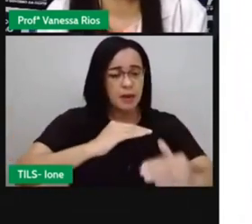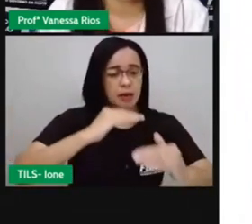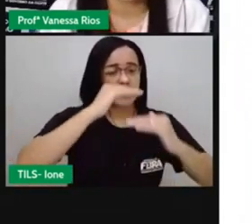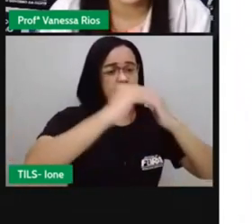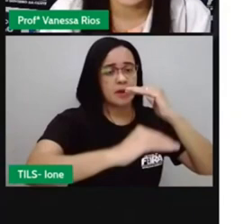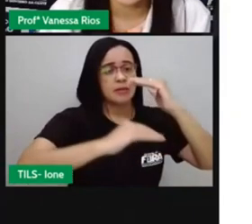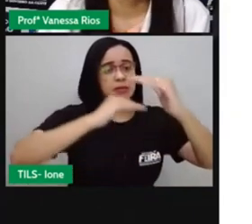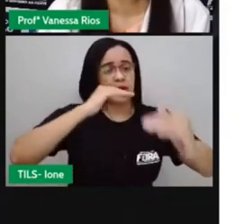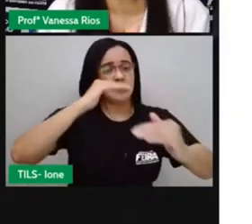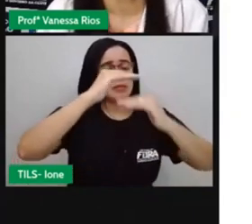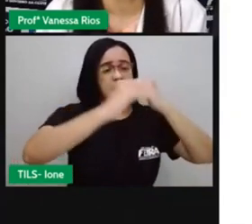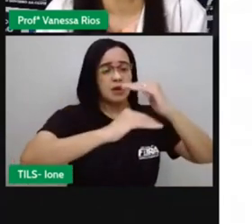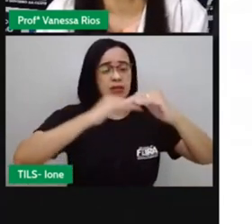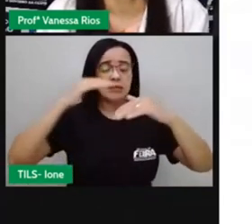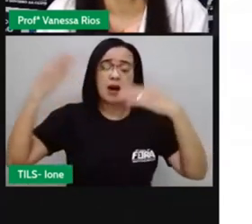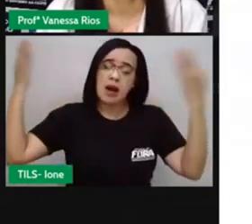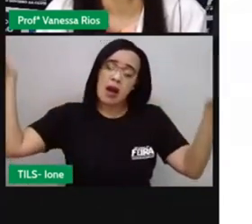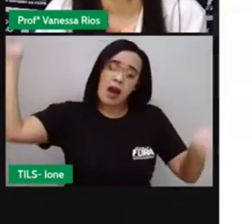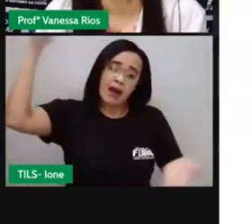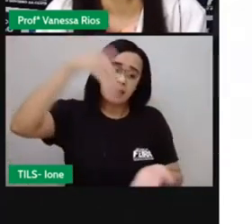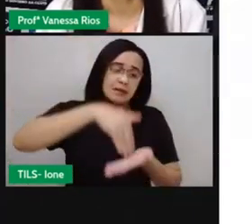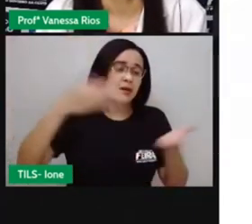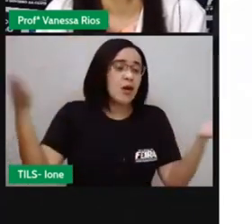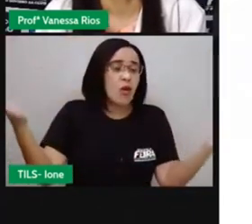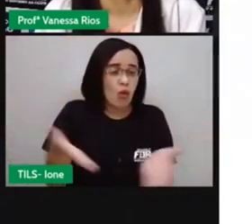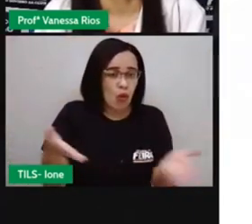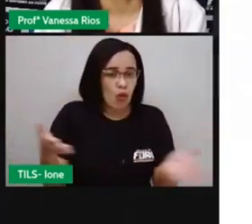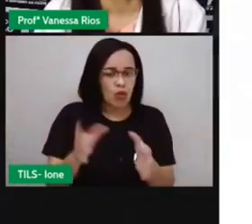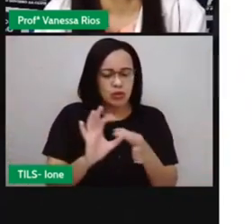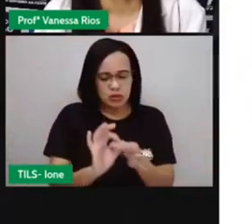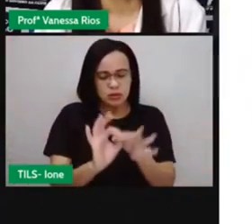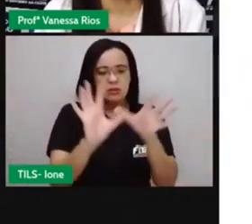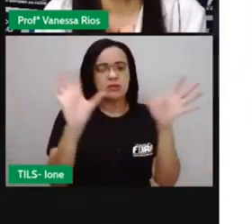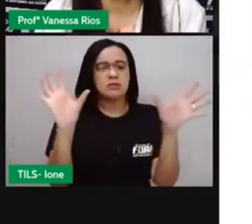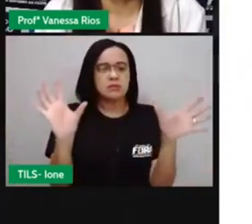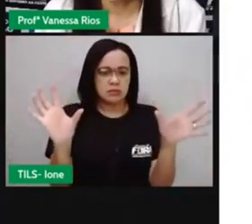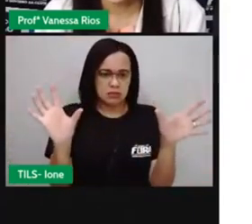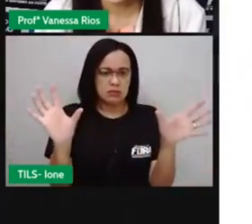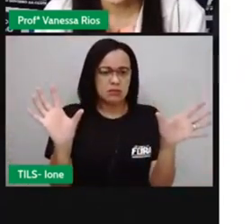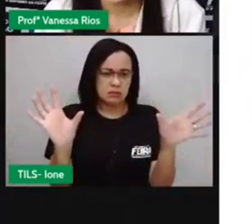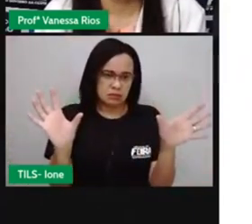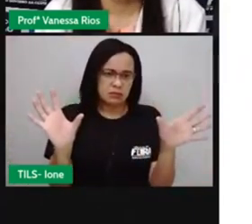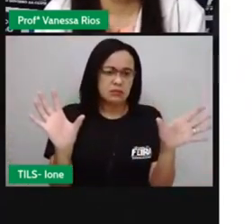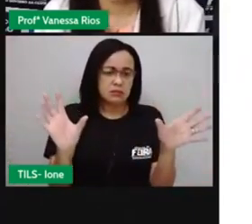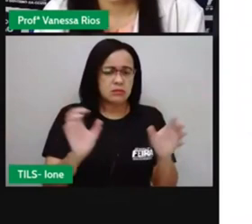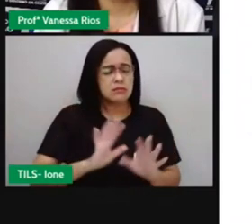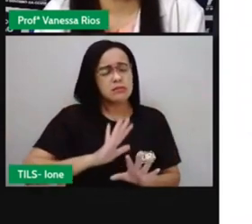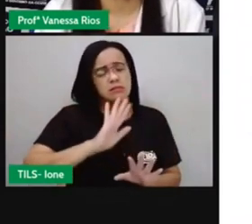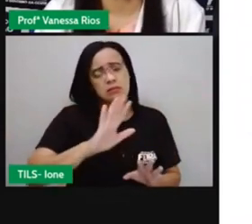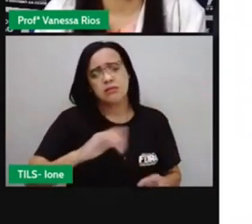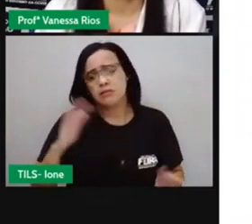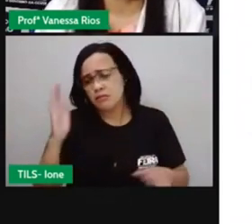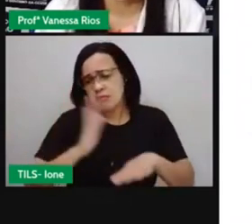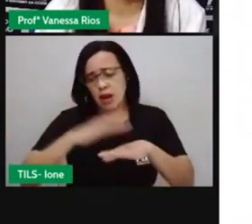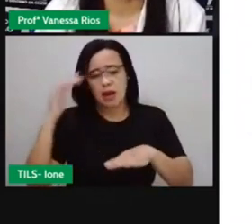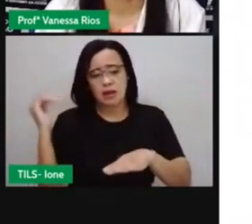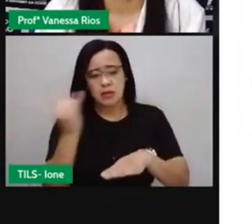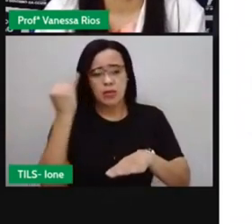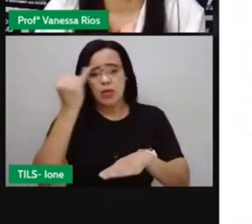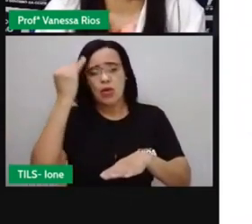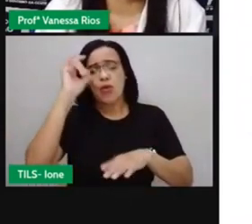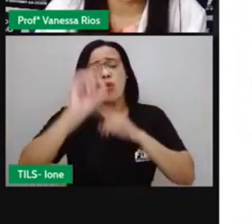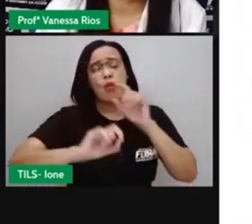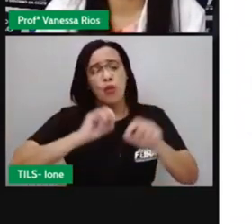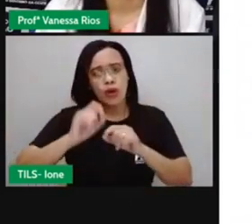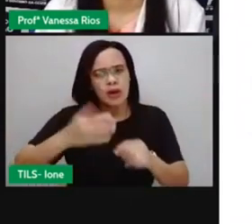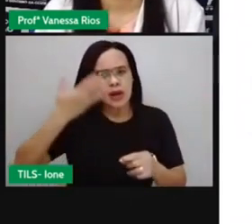democrático, que a gente observa acontecendo hoje. Mas o mais importante aqui é entender essa diferença entre